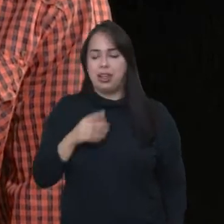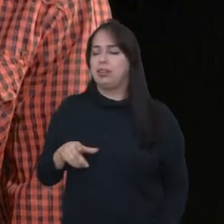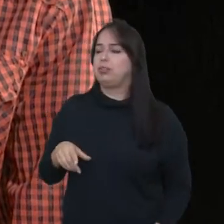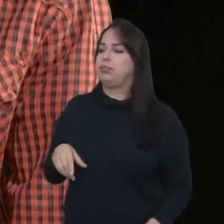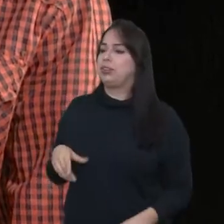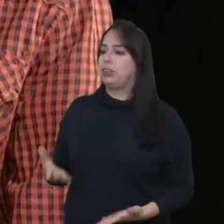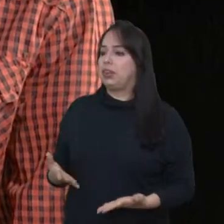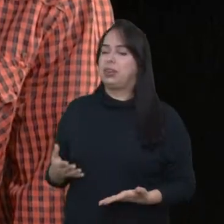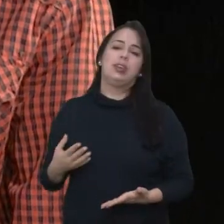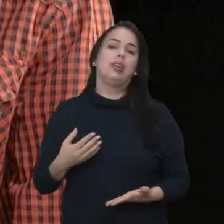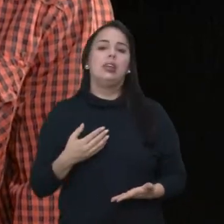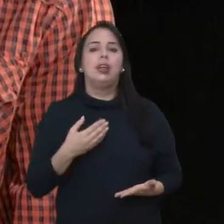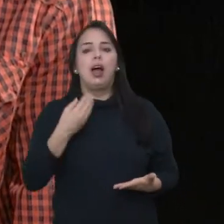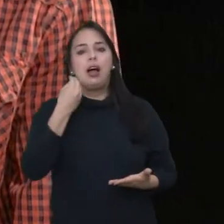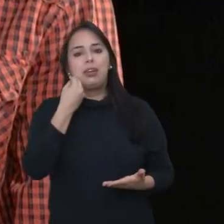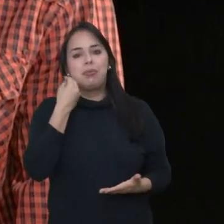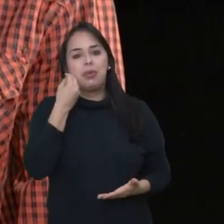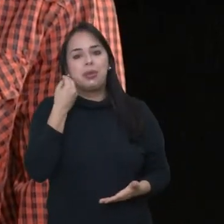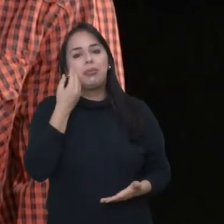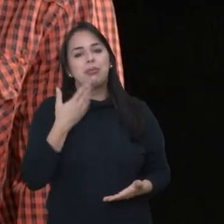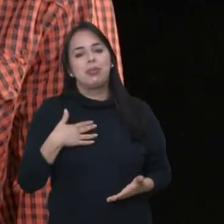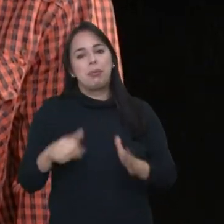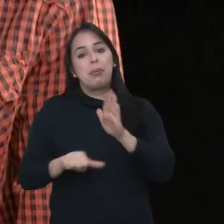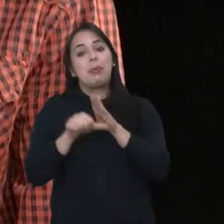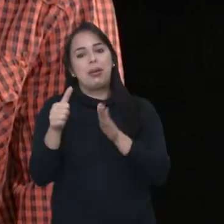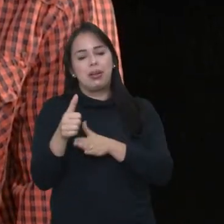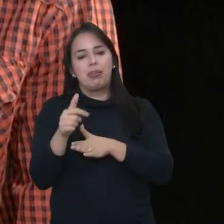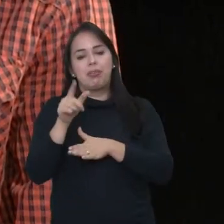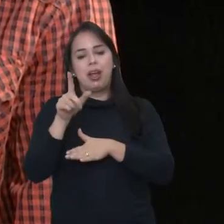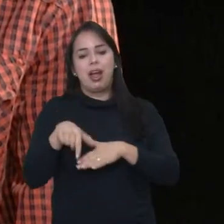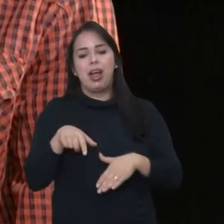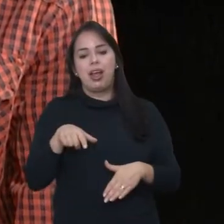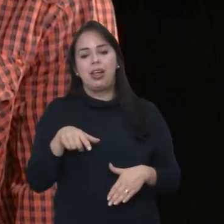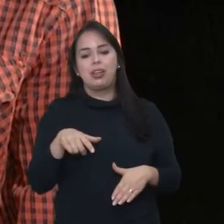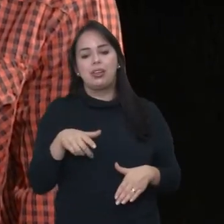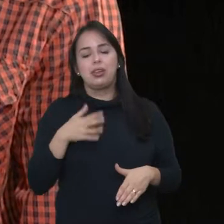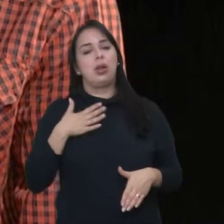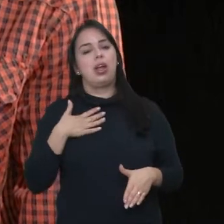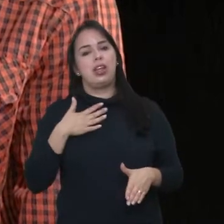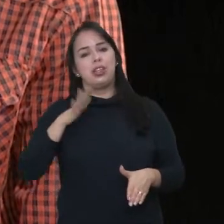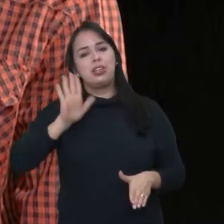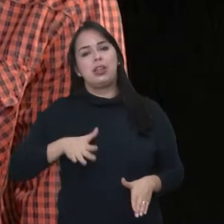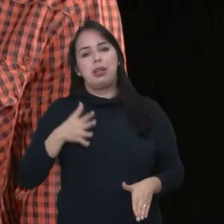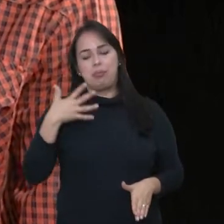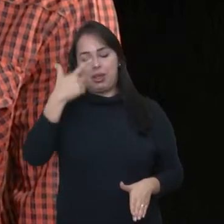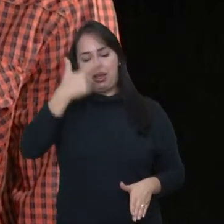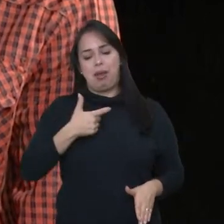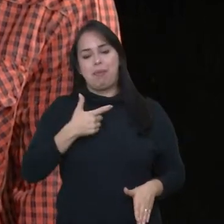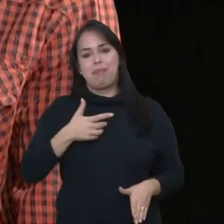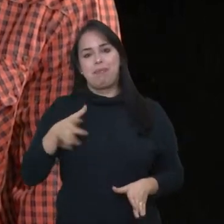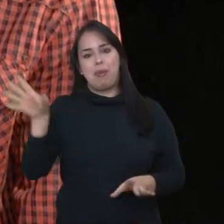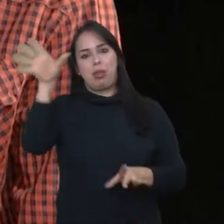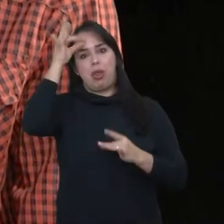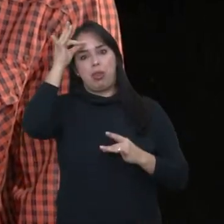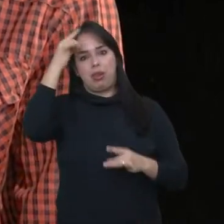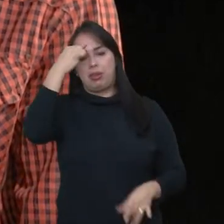coisas que eu comecei a falar, pelo menos, foi, tipo, exatamente sobre isso, da minha personalidade.